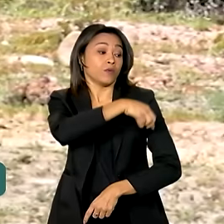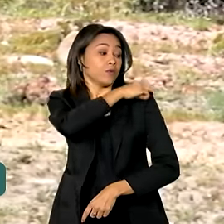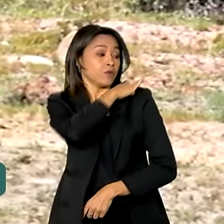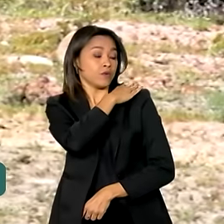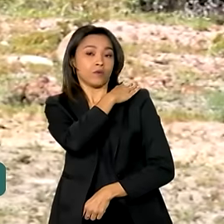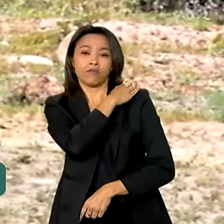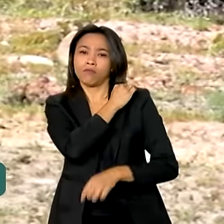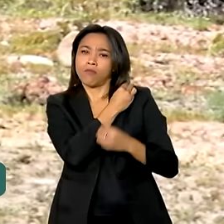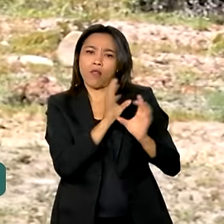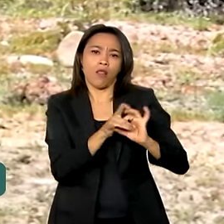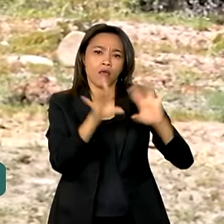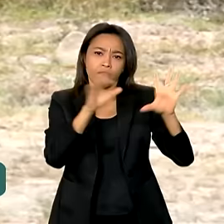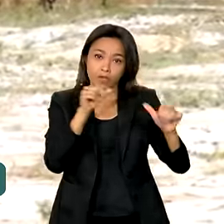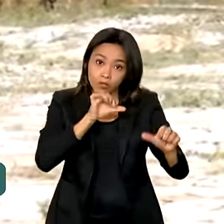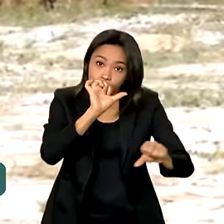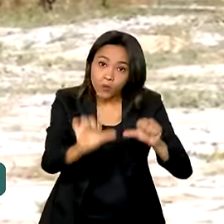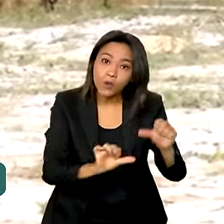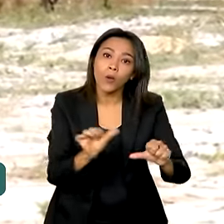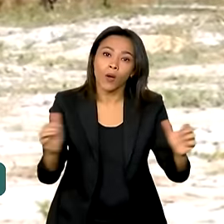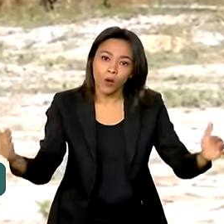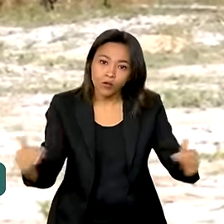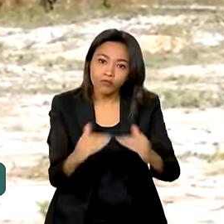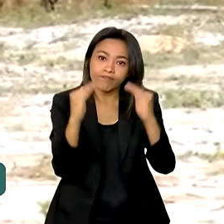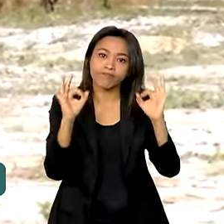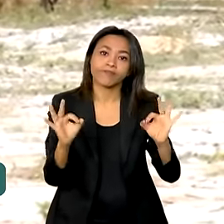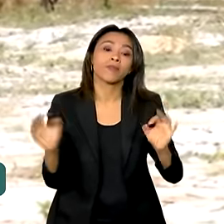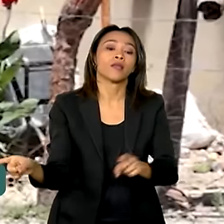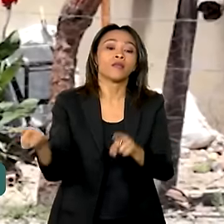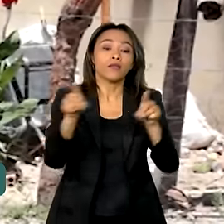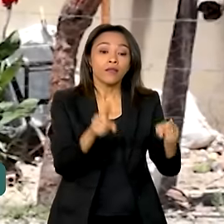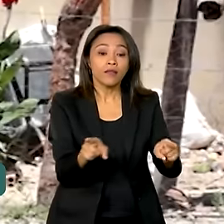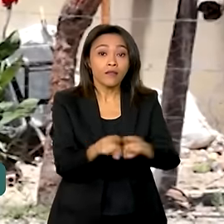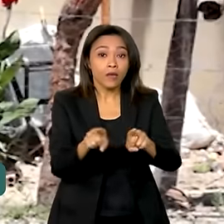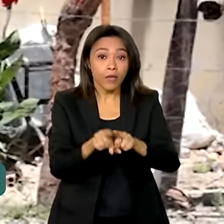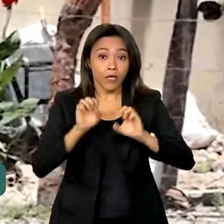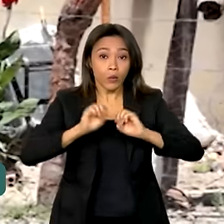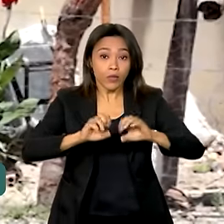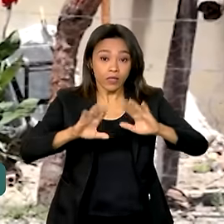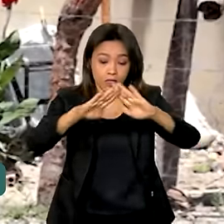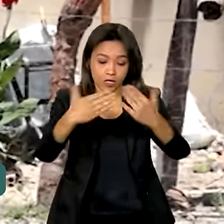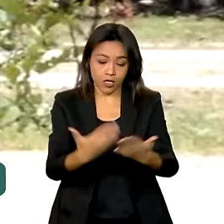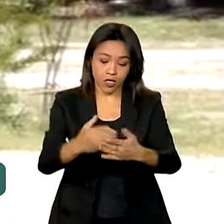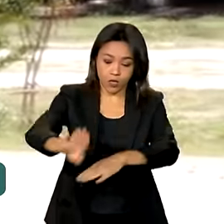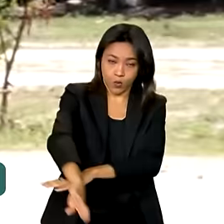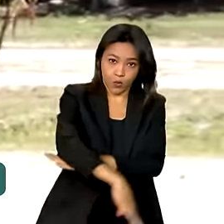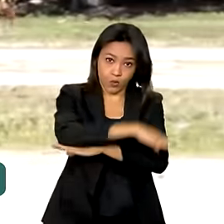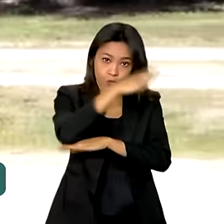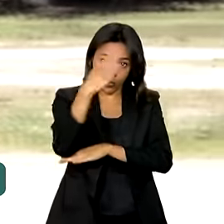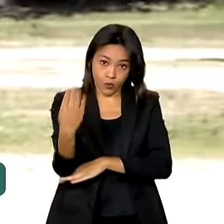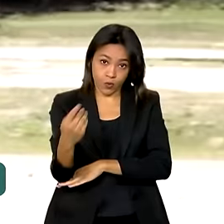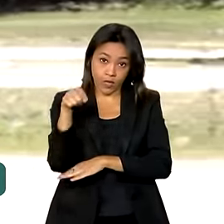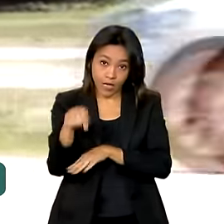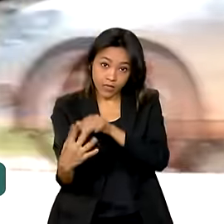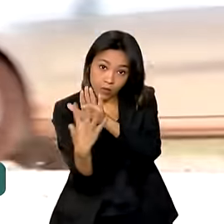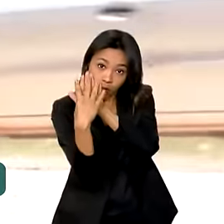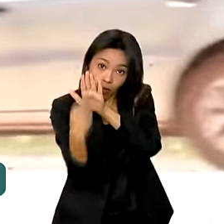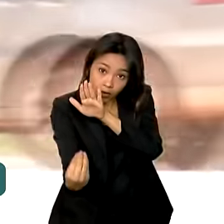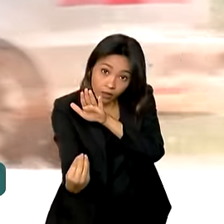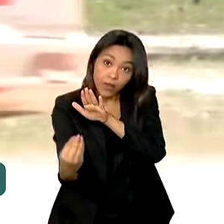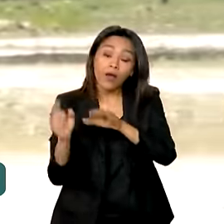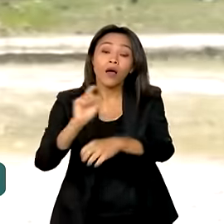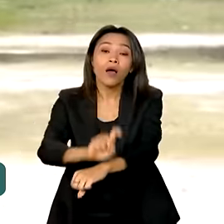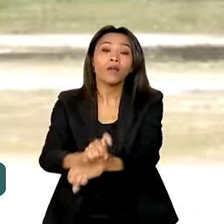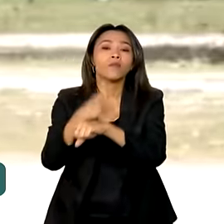distinção. Isso mudou. Também aprovamos a ponderação para a Educação Integral na modalidade Quilombola. Para vocês terem um